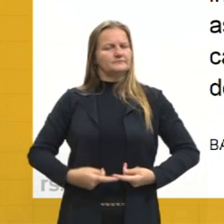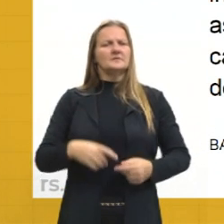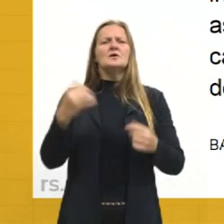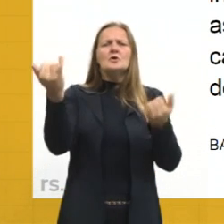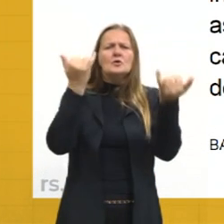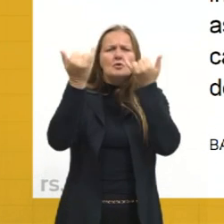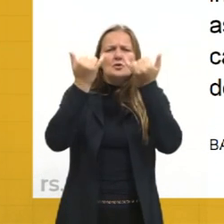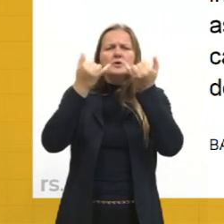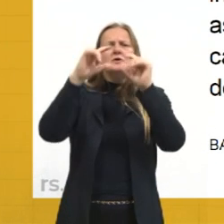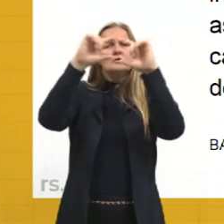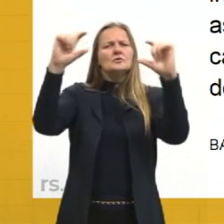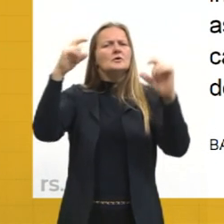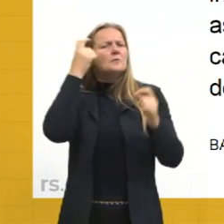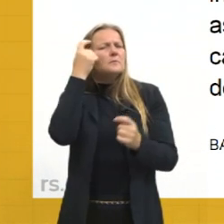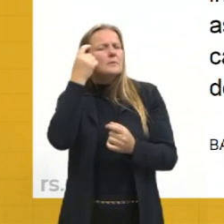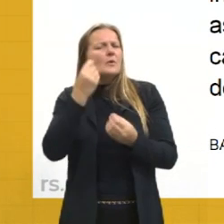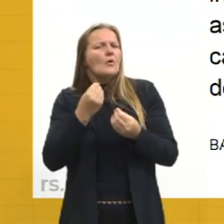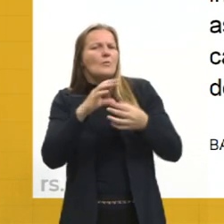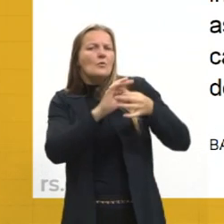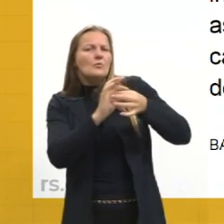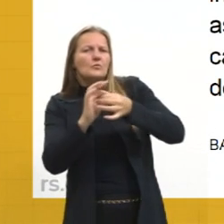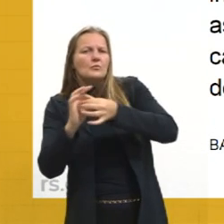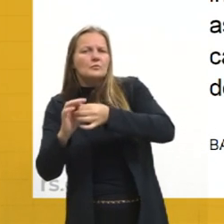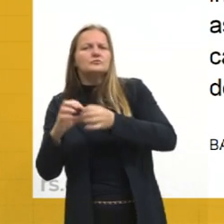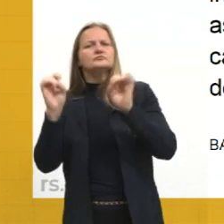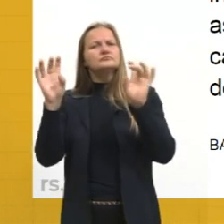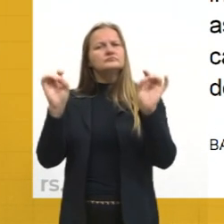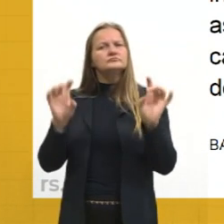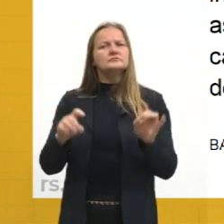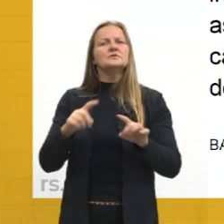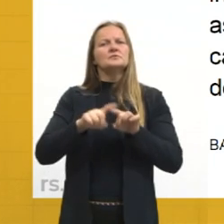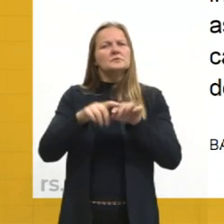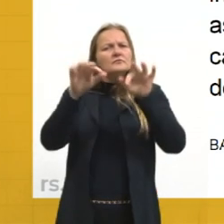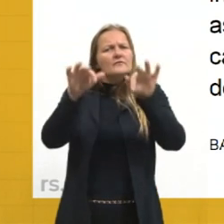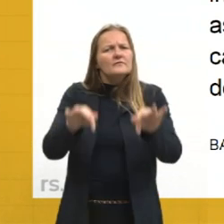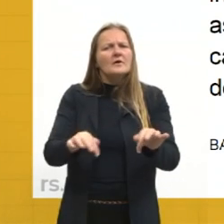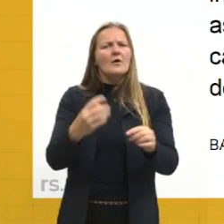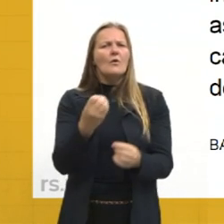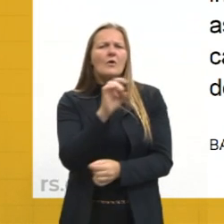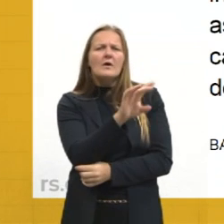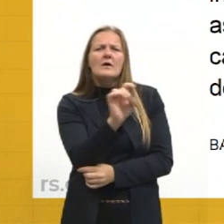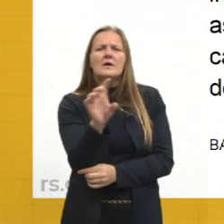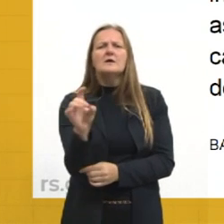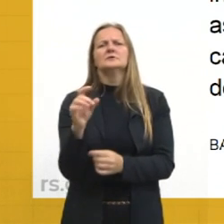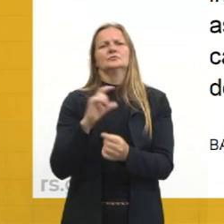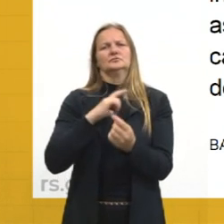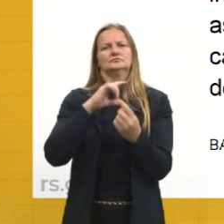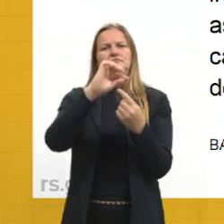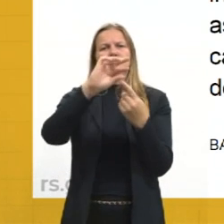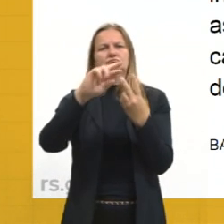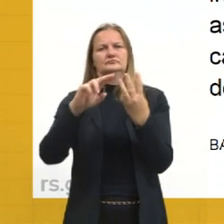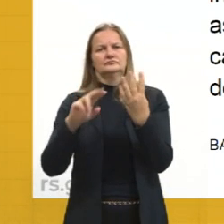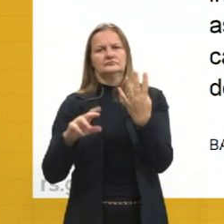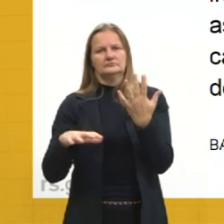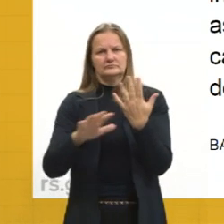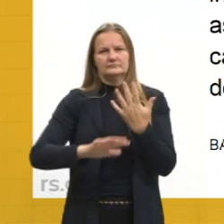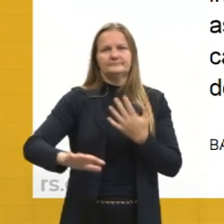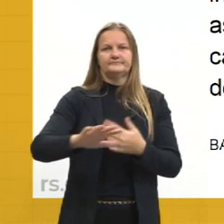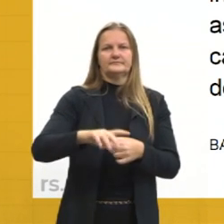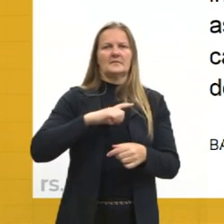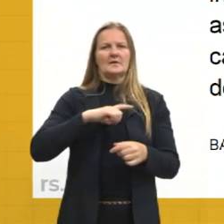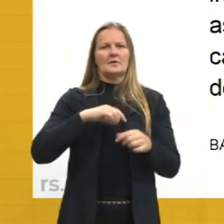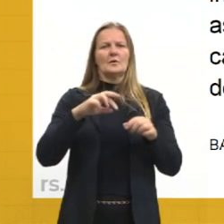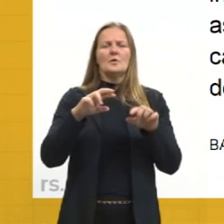enunciado reflete as condições específicas e as finalidades de cada uma dessas esferas. Cada